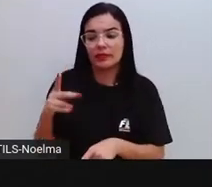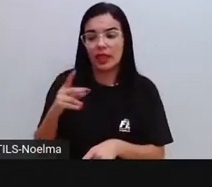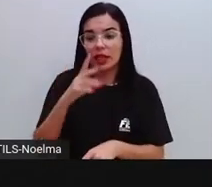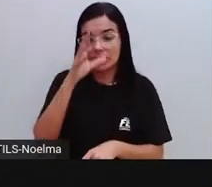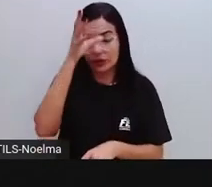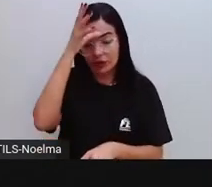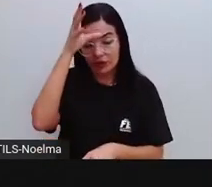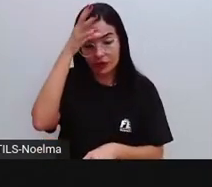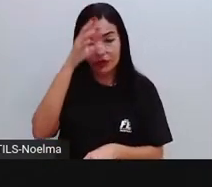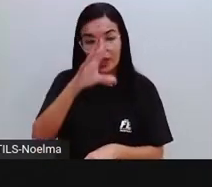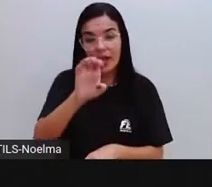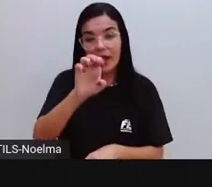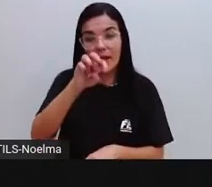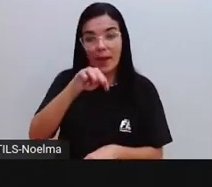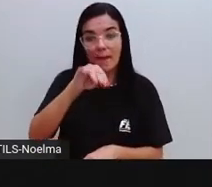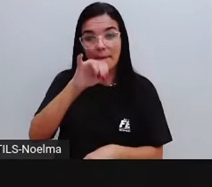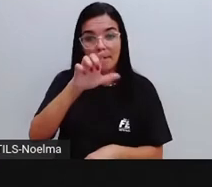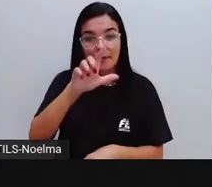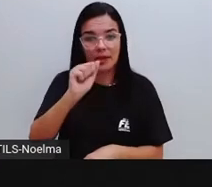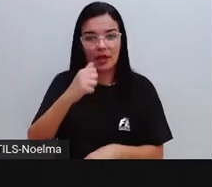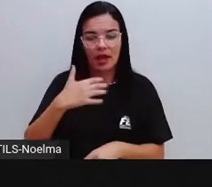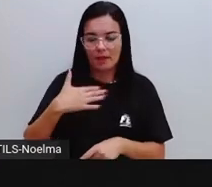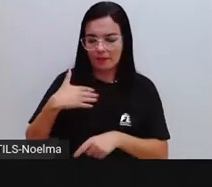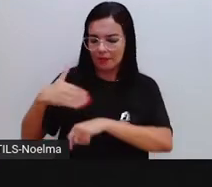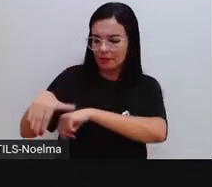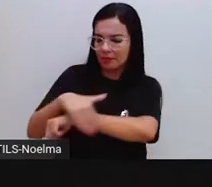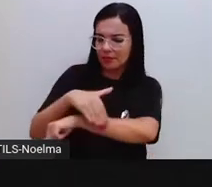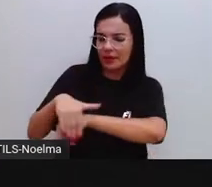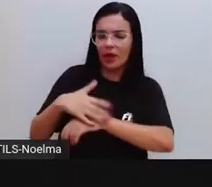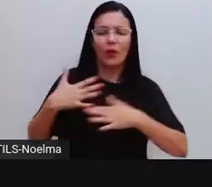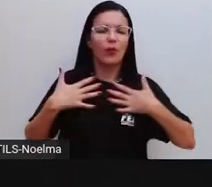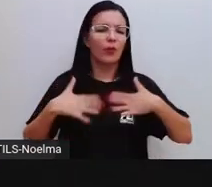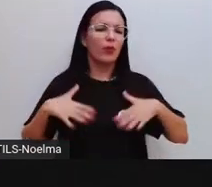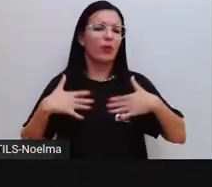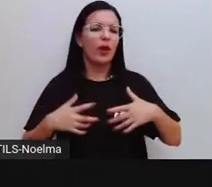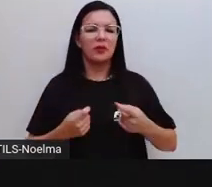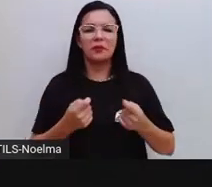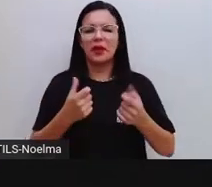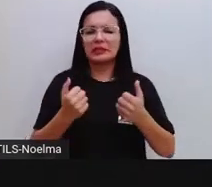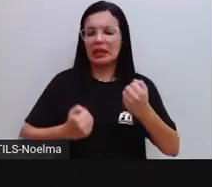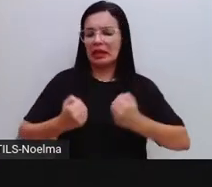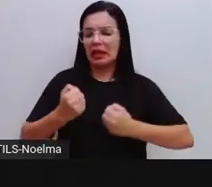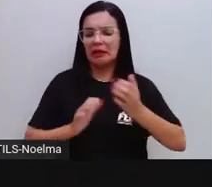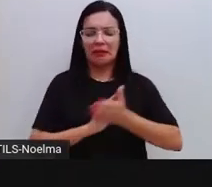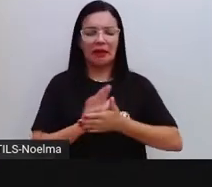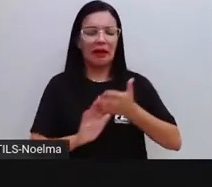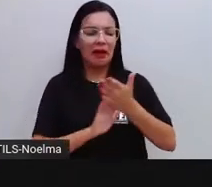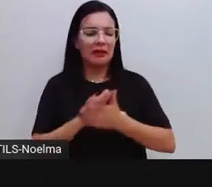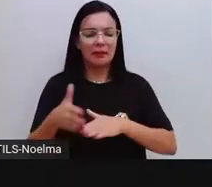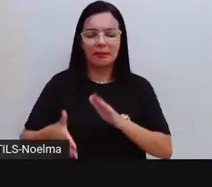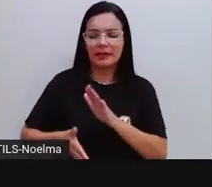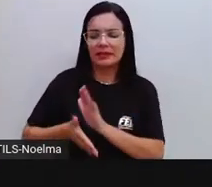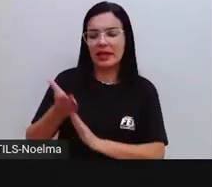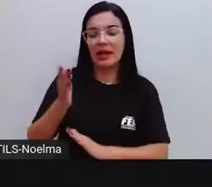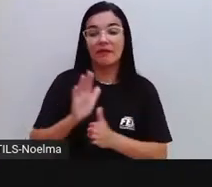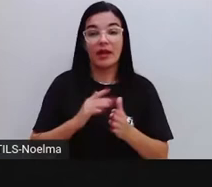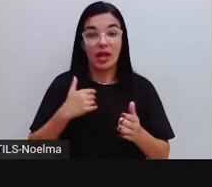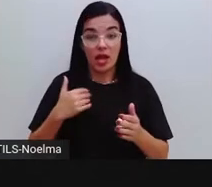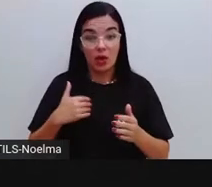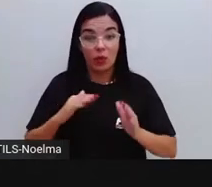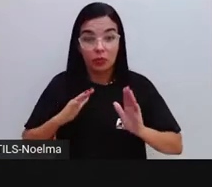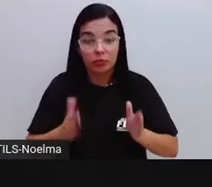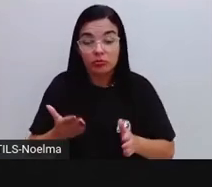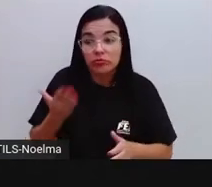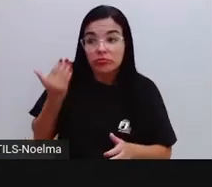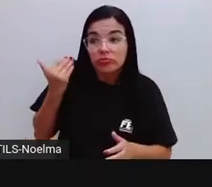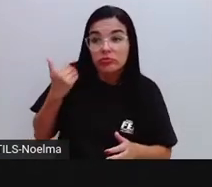sossegada, quase não passava carro nem caminhão. Eu ia à escola de manhã e